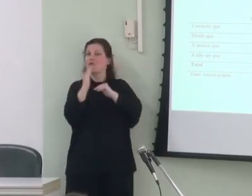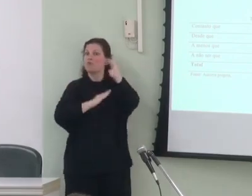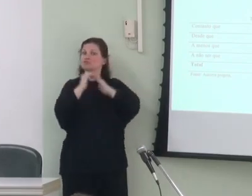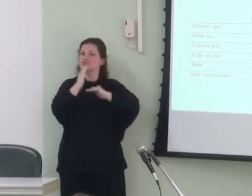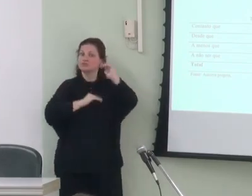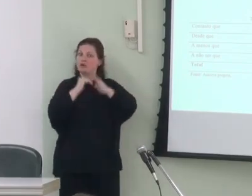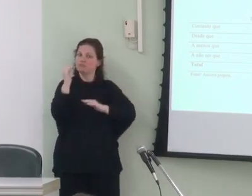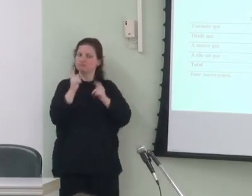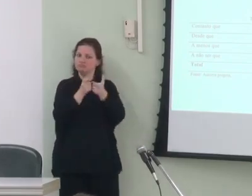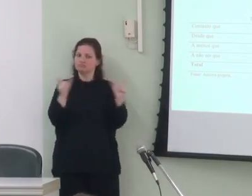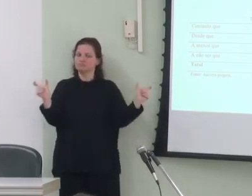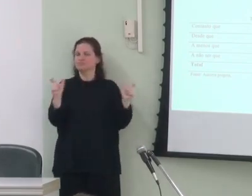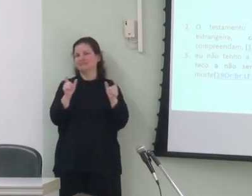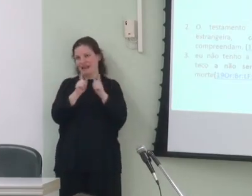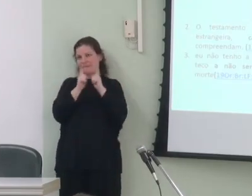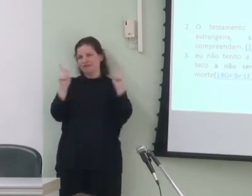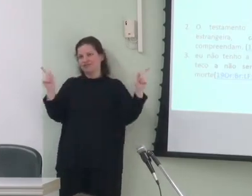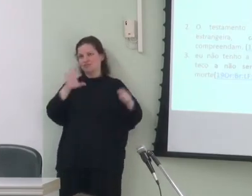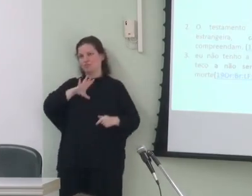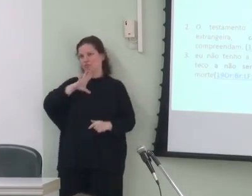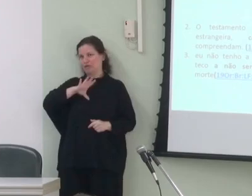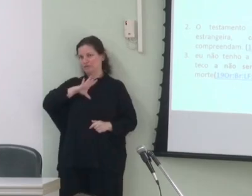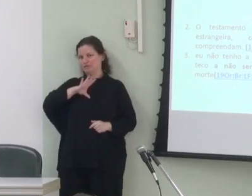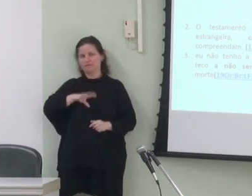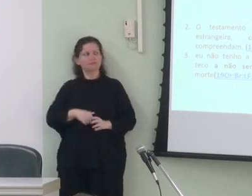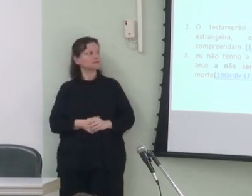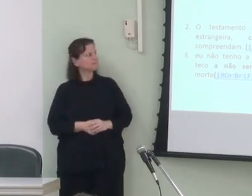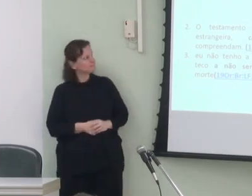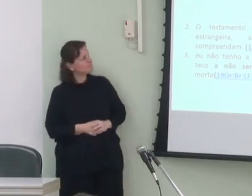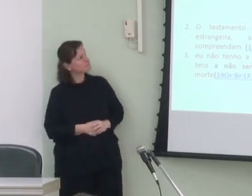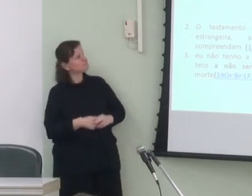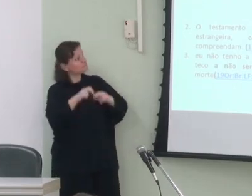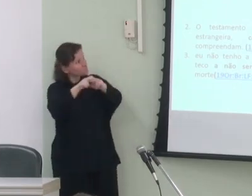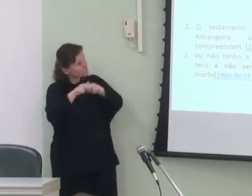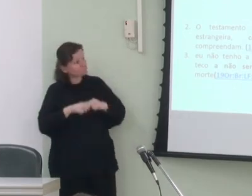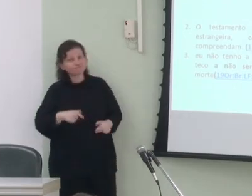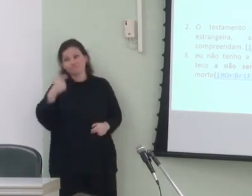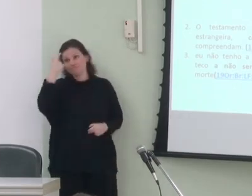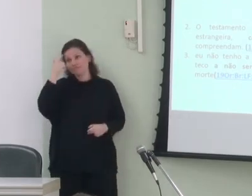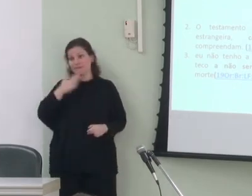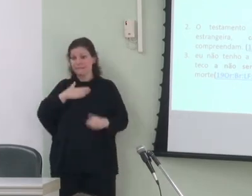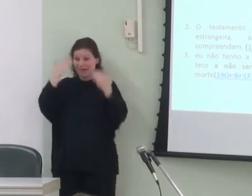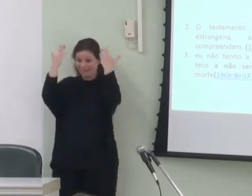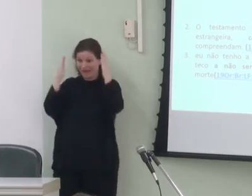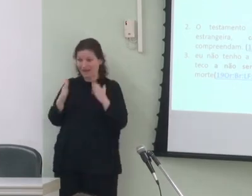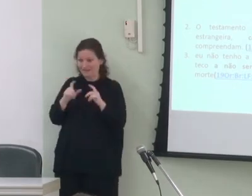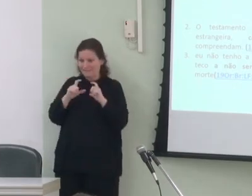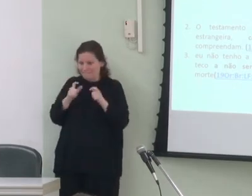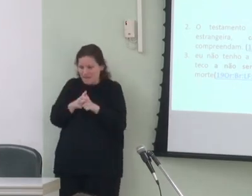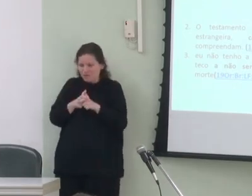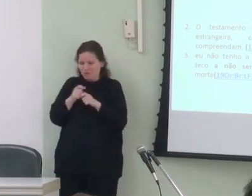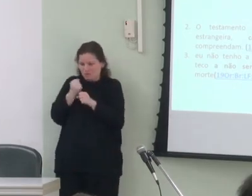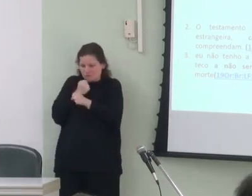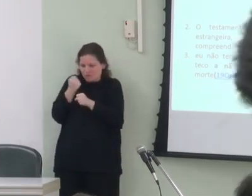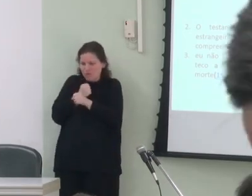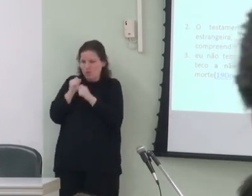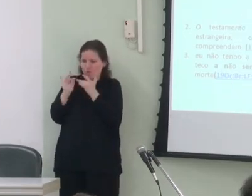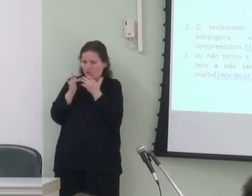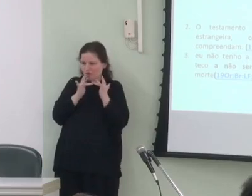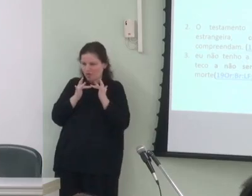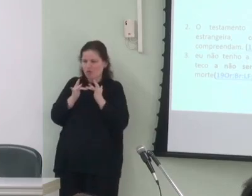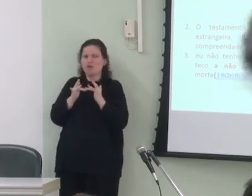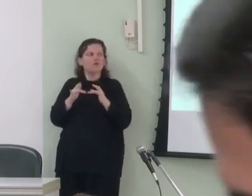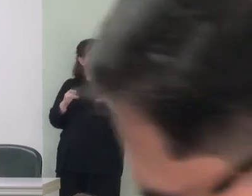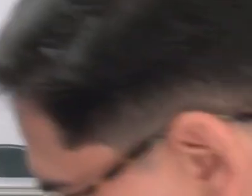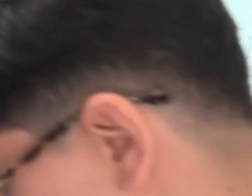gramática do português para tanto considerem minha análise as micro construções conectoras com tanto que